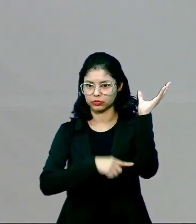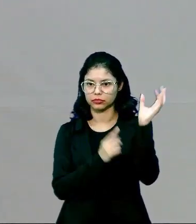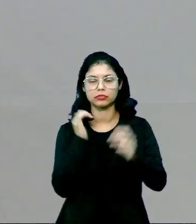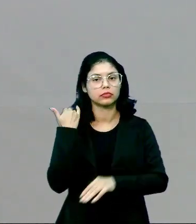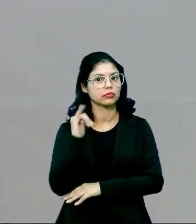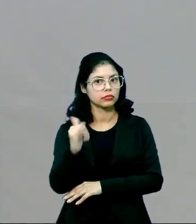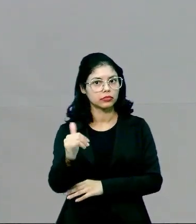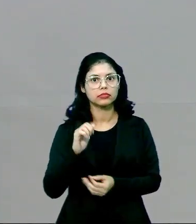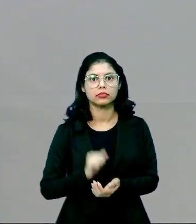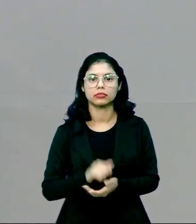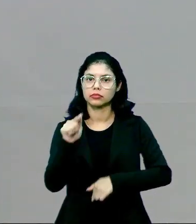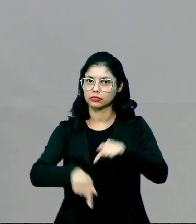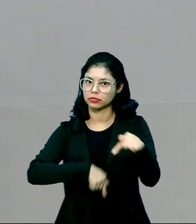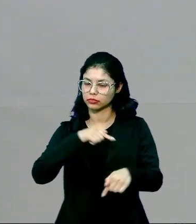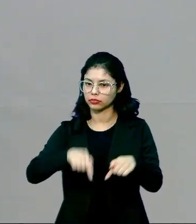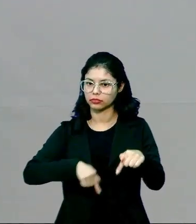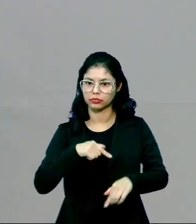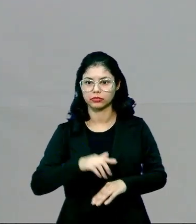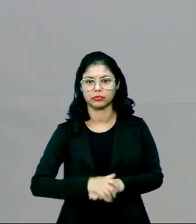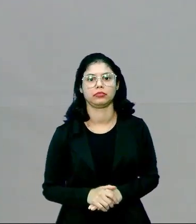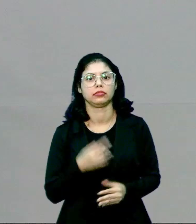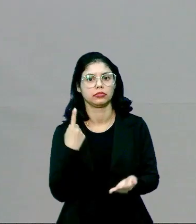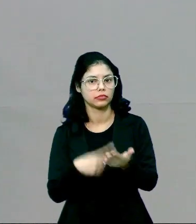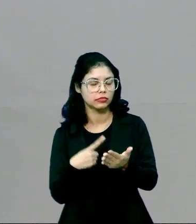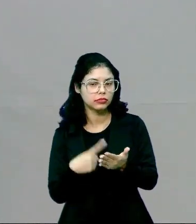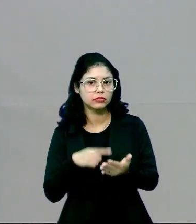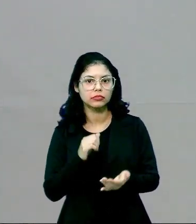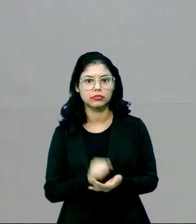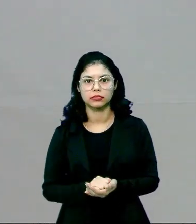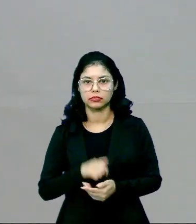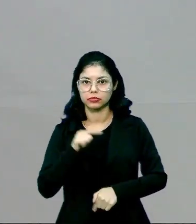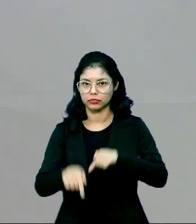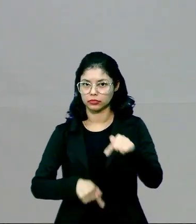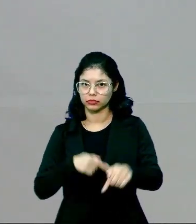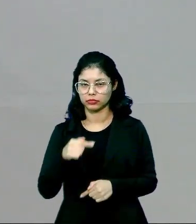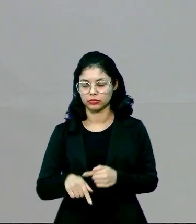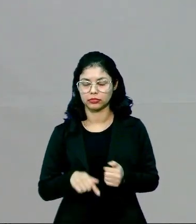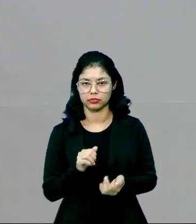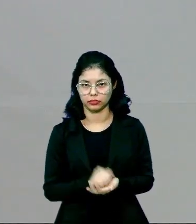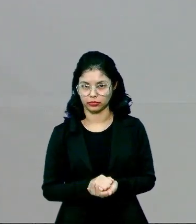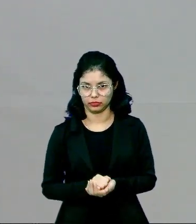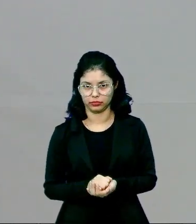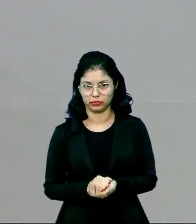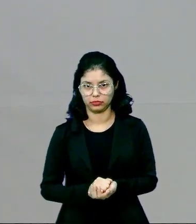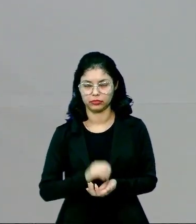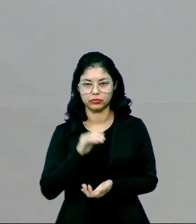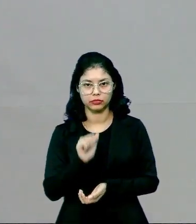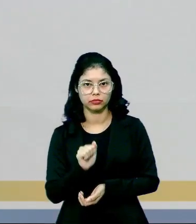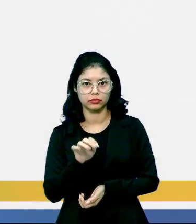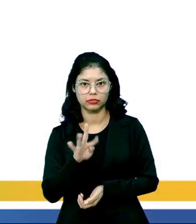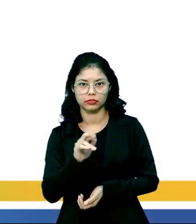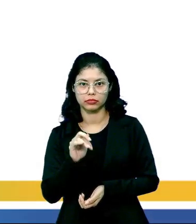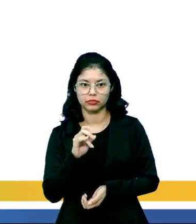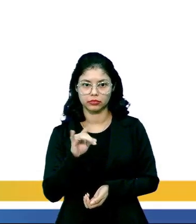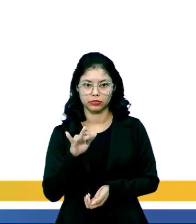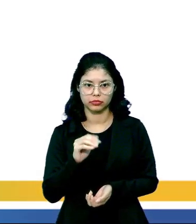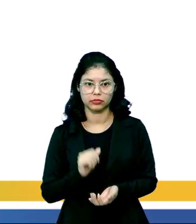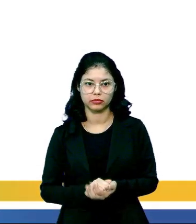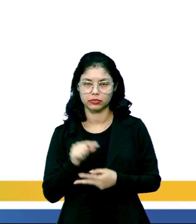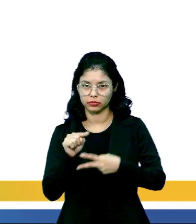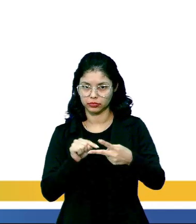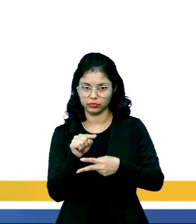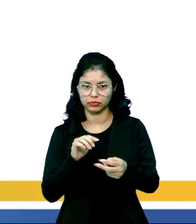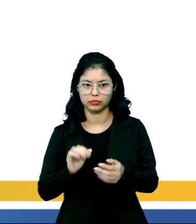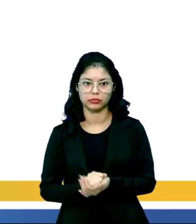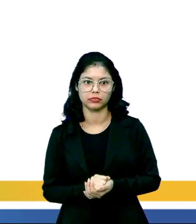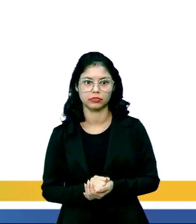energia química, tá? Que é considerado quimiosíntese. Então, o autotrófico, ele ainda se divide entre esses